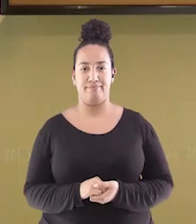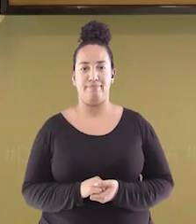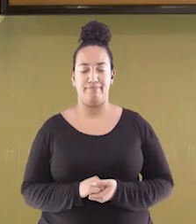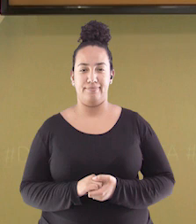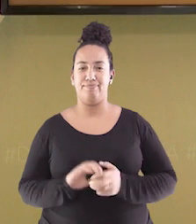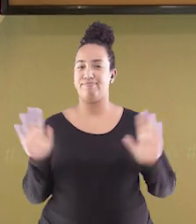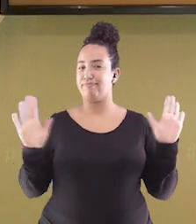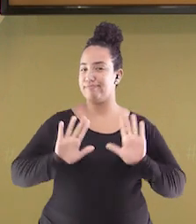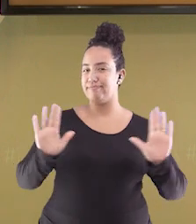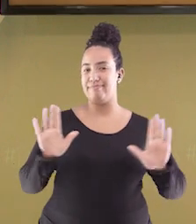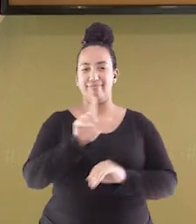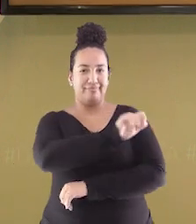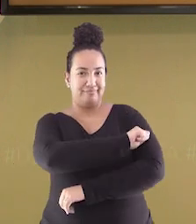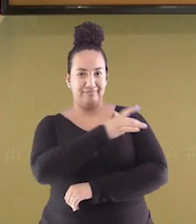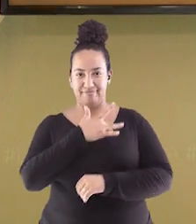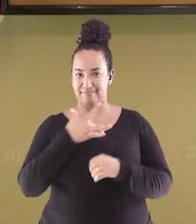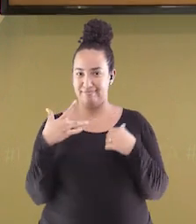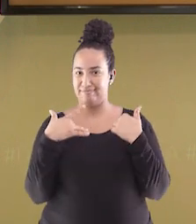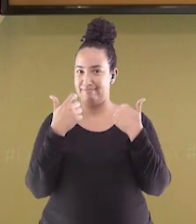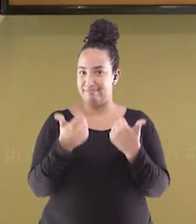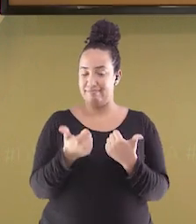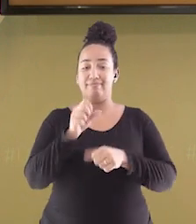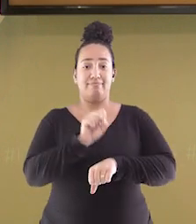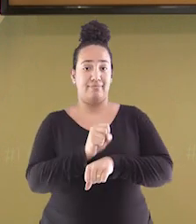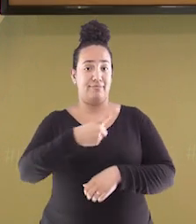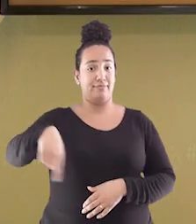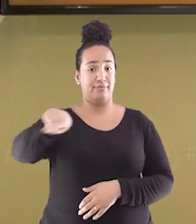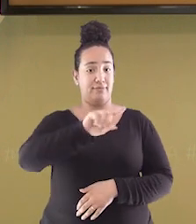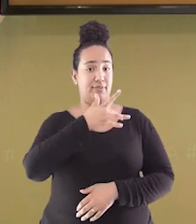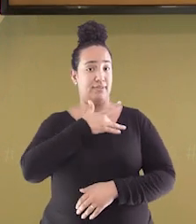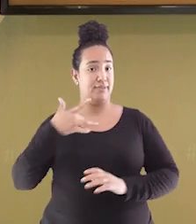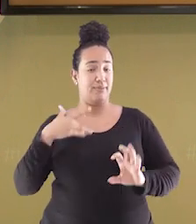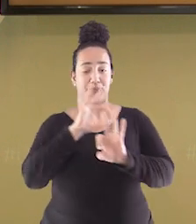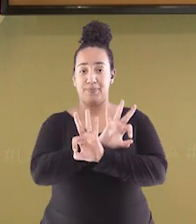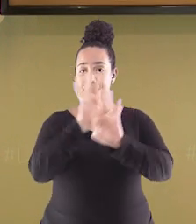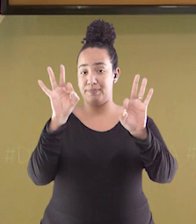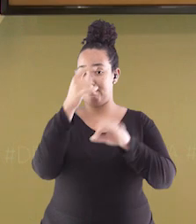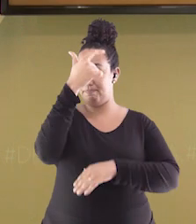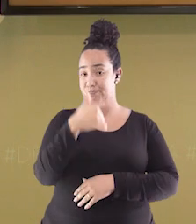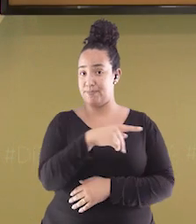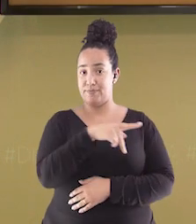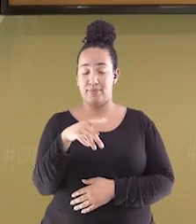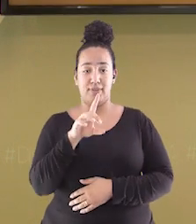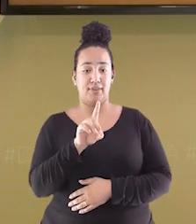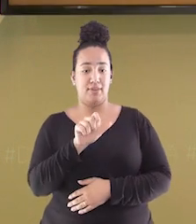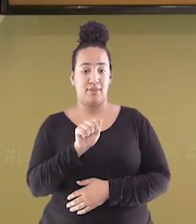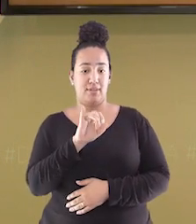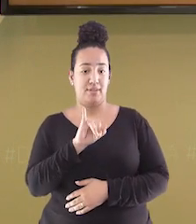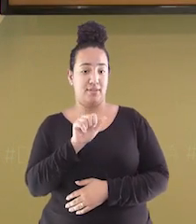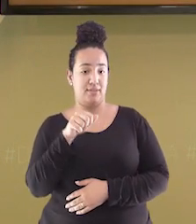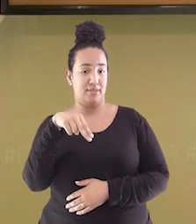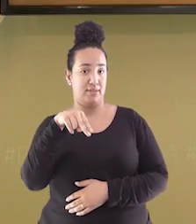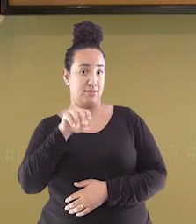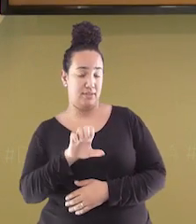Olá, queridos estudantes, como vocês estão? Espero que estejam todos bem. Eu sou a professora Daiane.